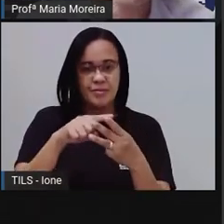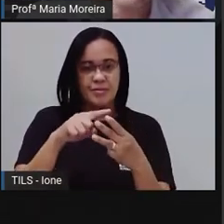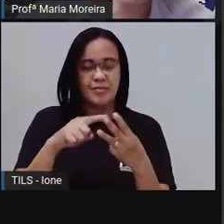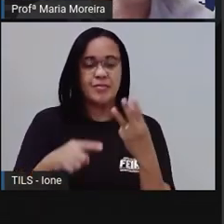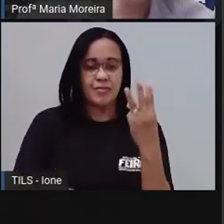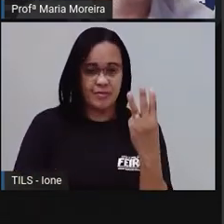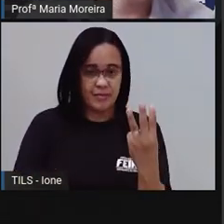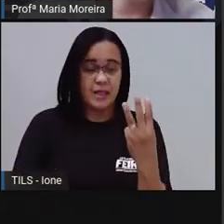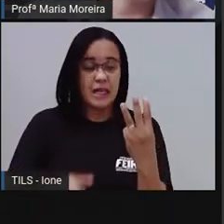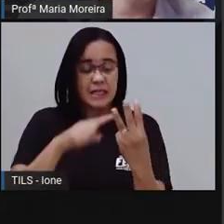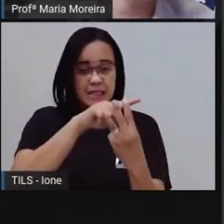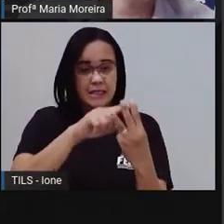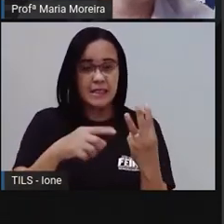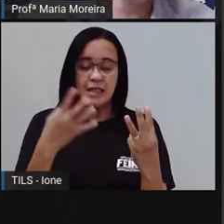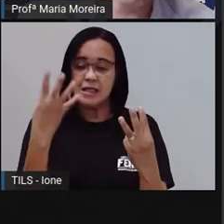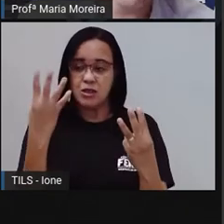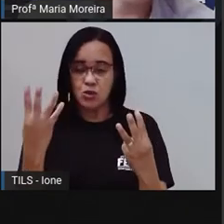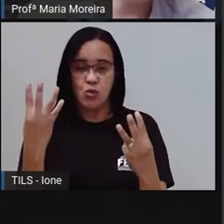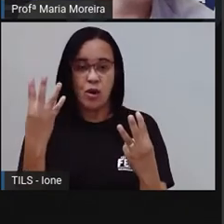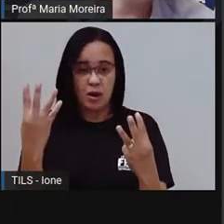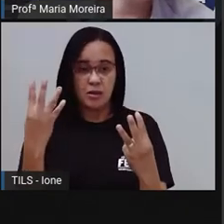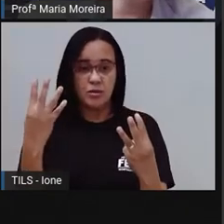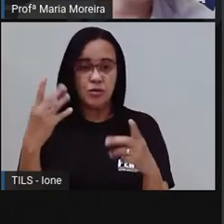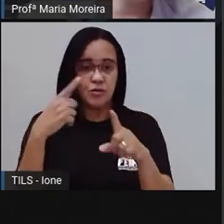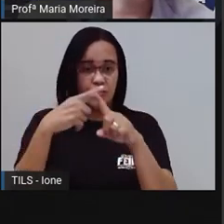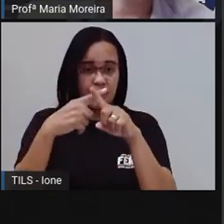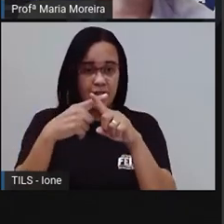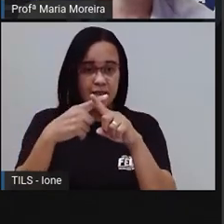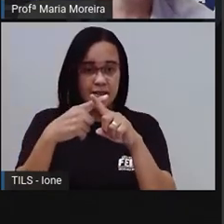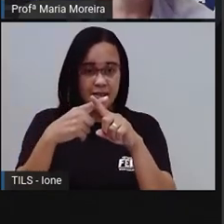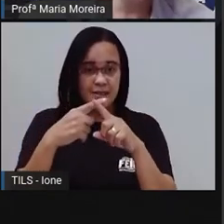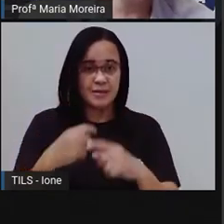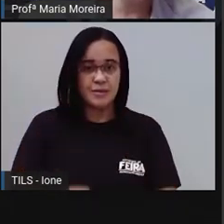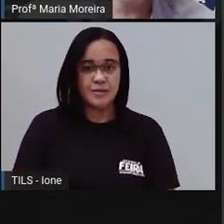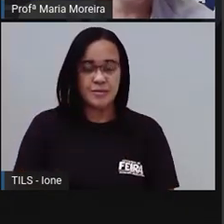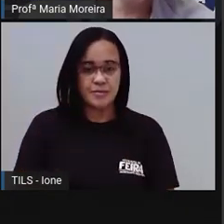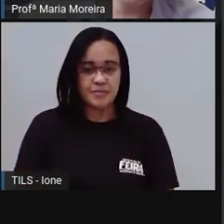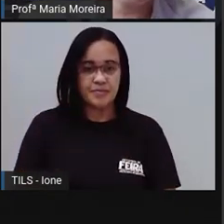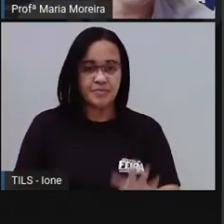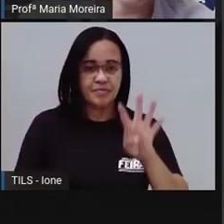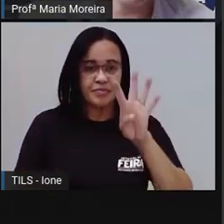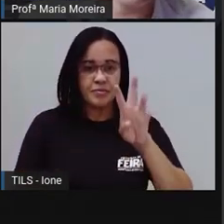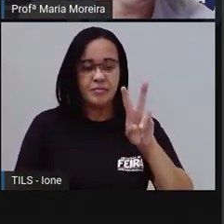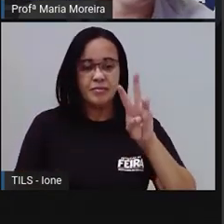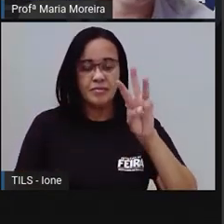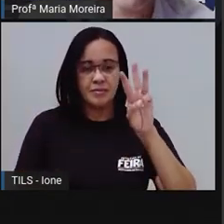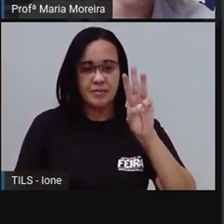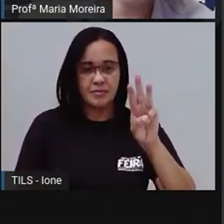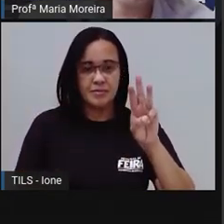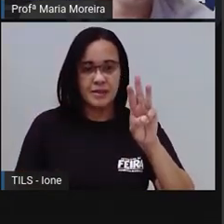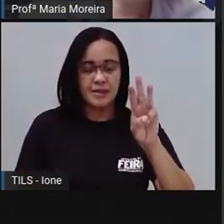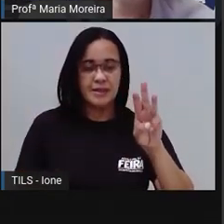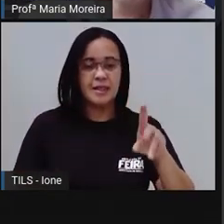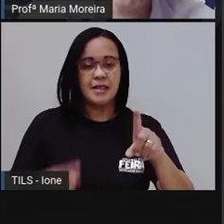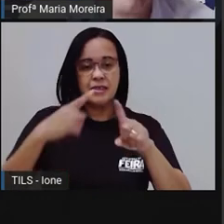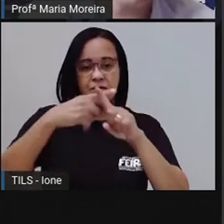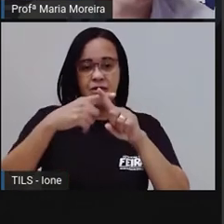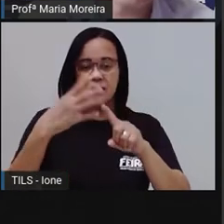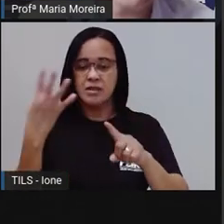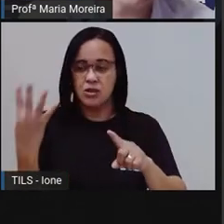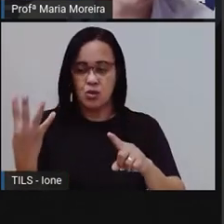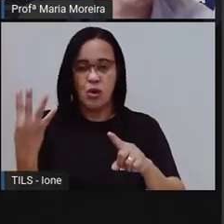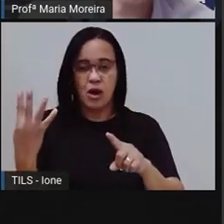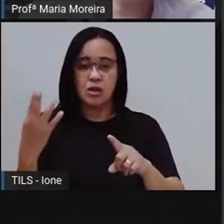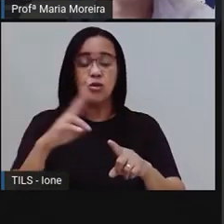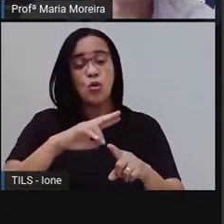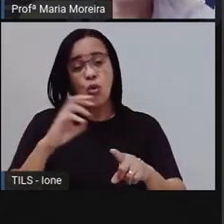vezes, não isso? Então, quatro, ou três, pode ser três vezes quatro, ou quatro